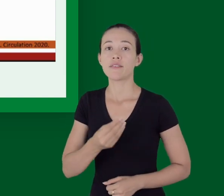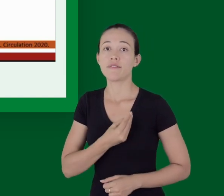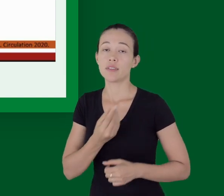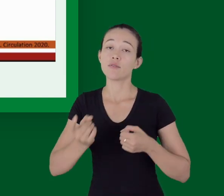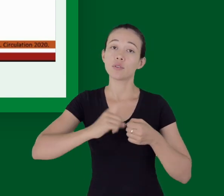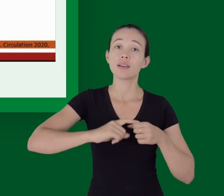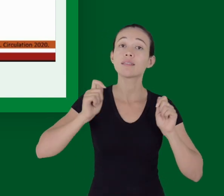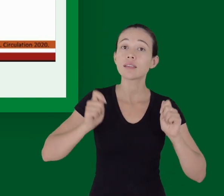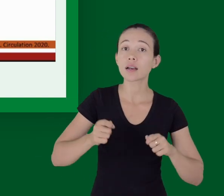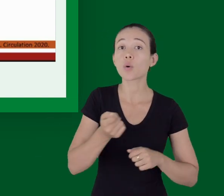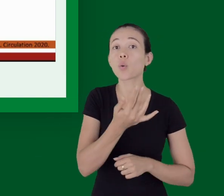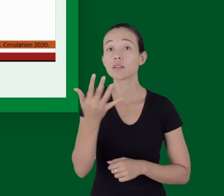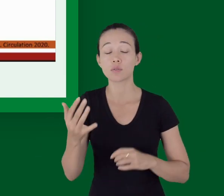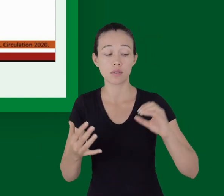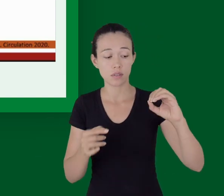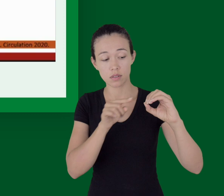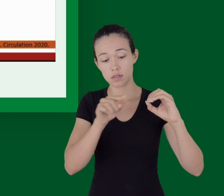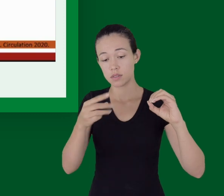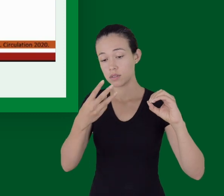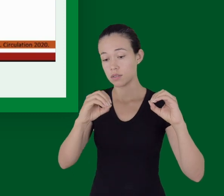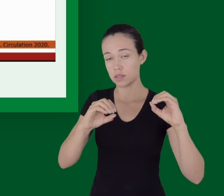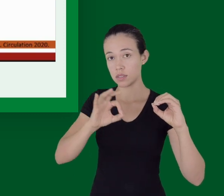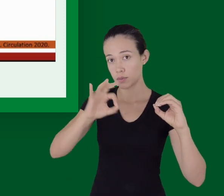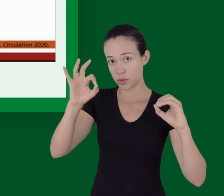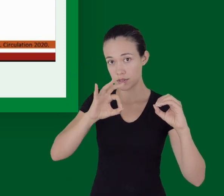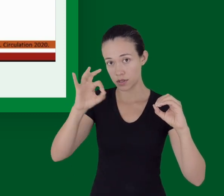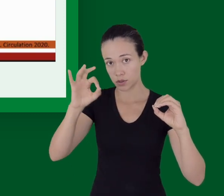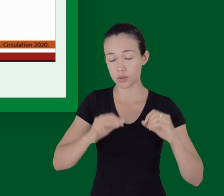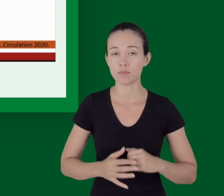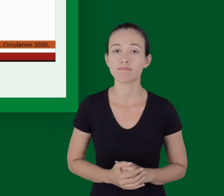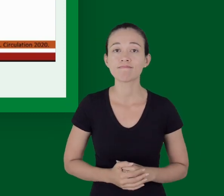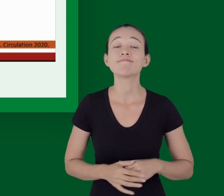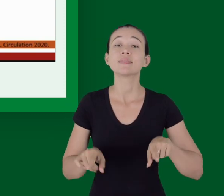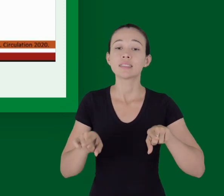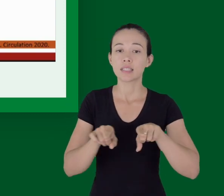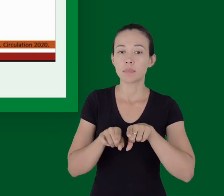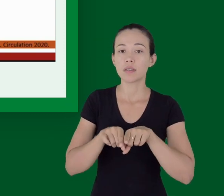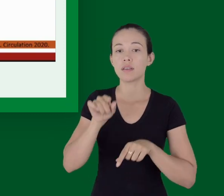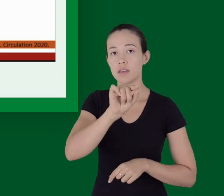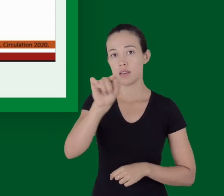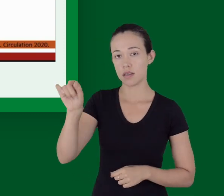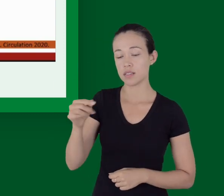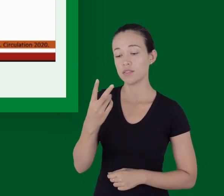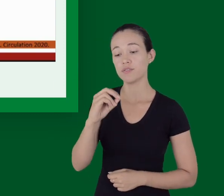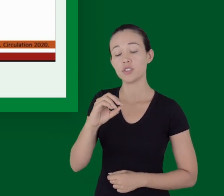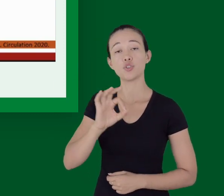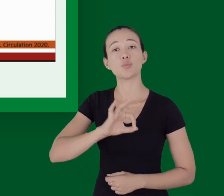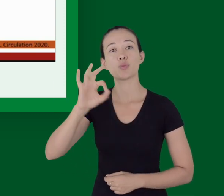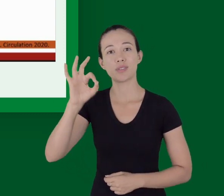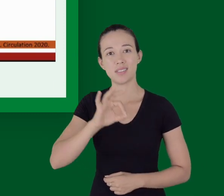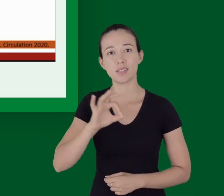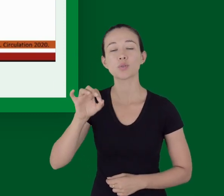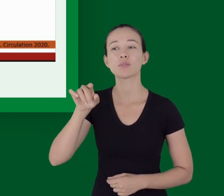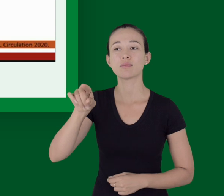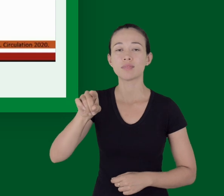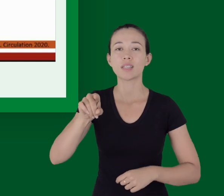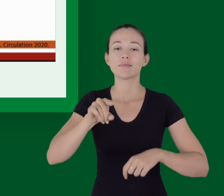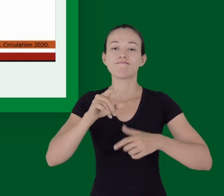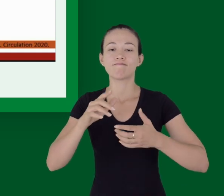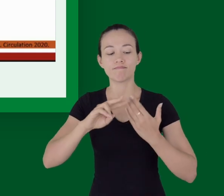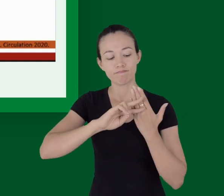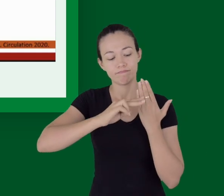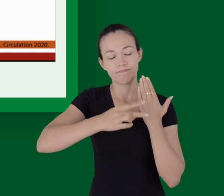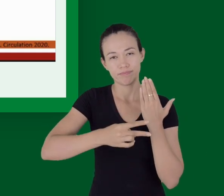20% dos pacientes ficam com graves cepelos neurológicas, decorrentes da enciclopatia hipóxica e isquênica.